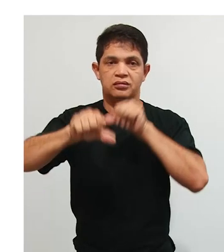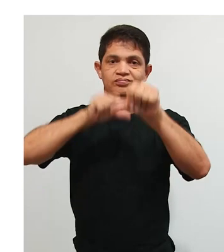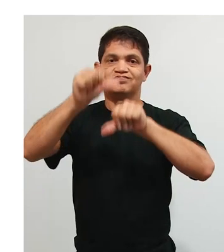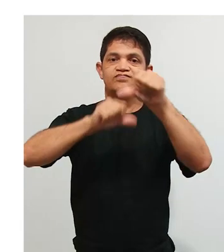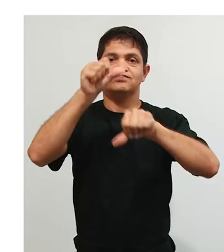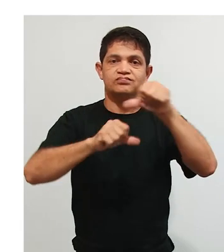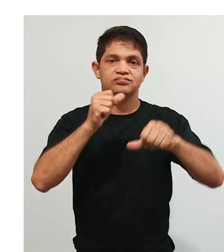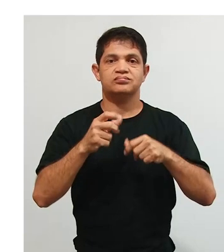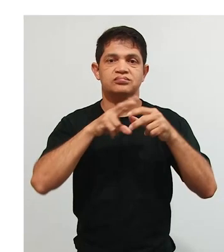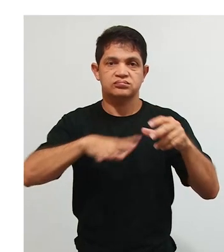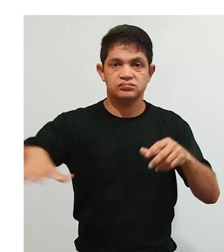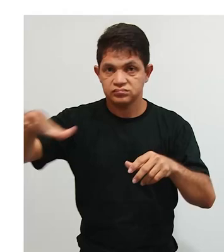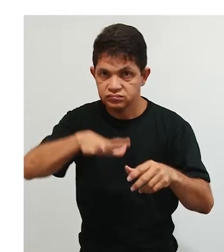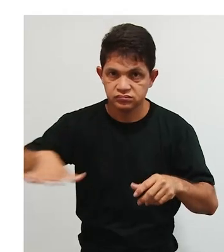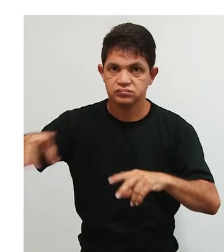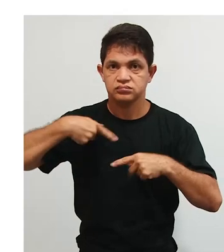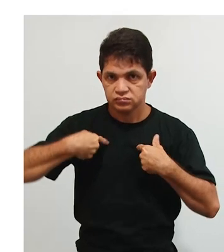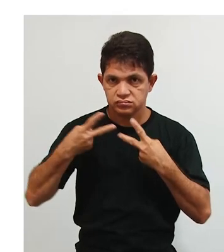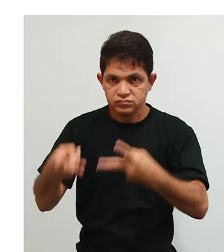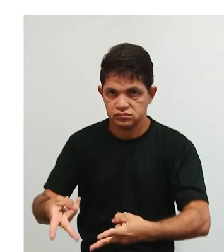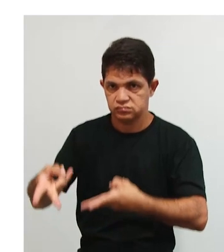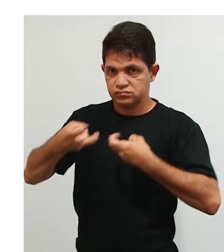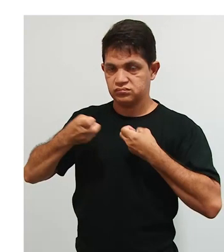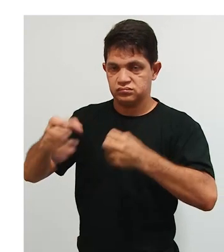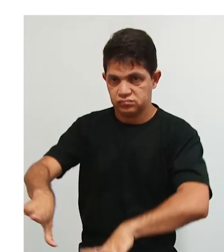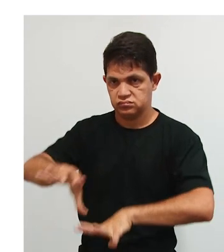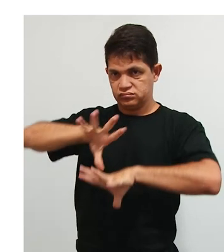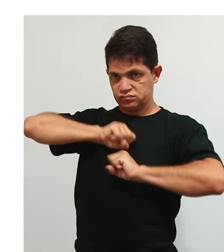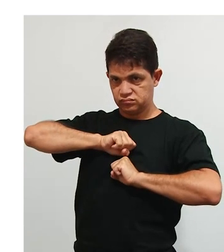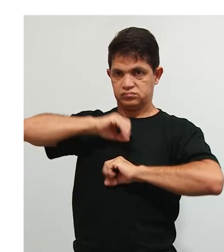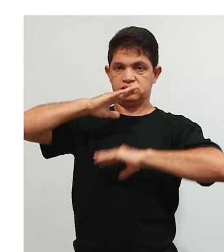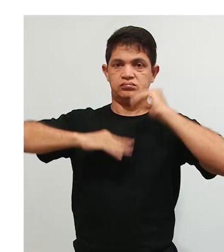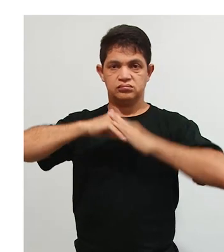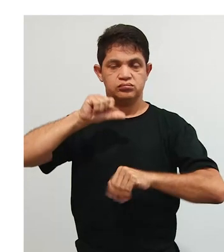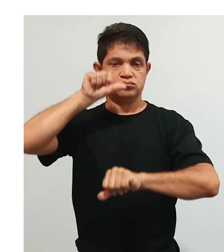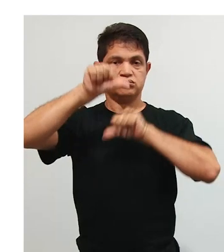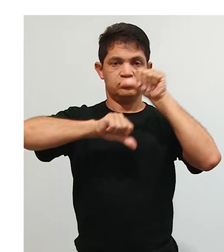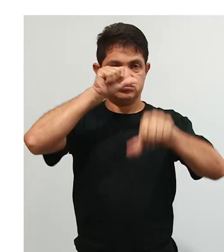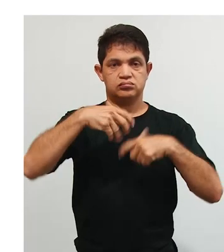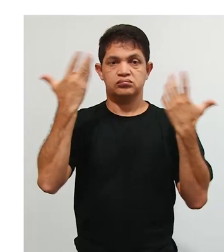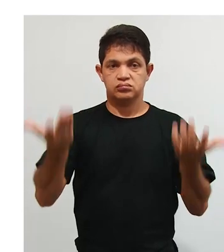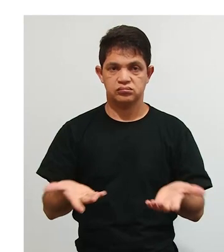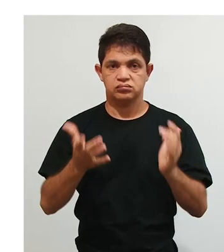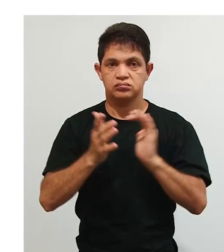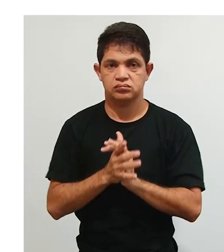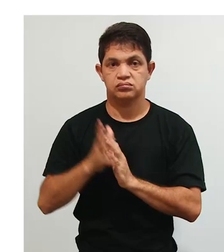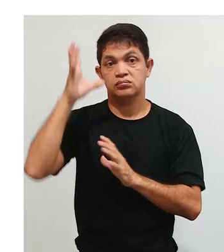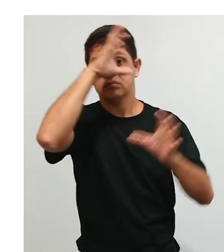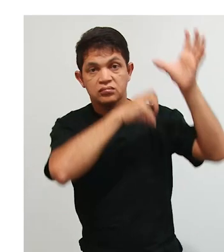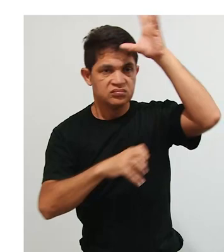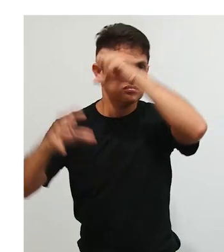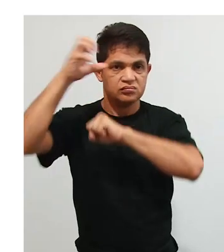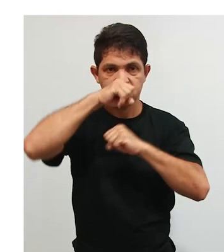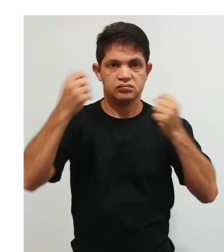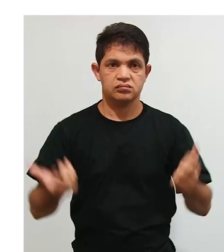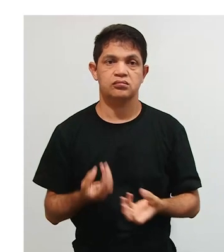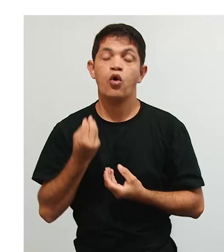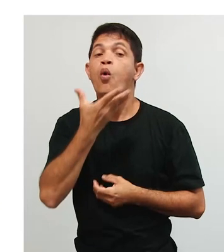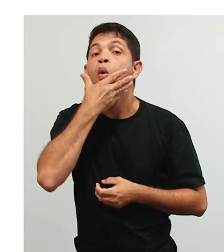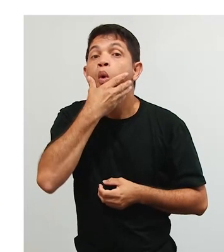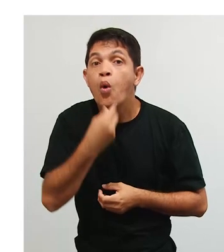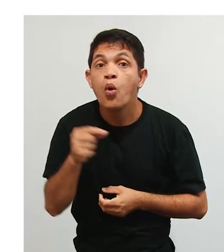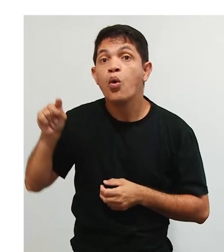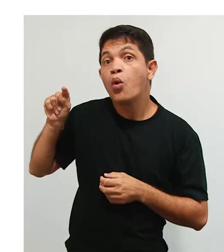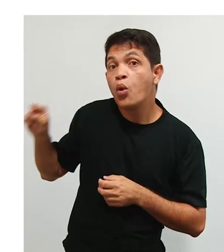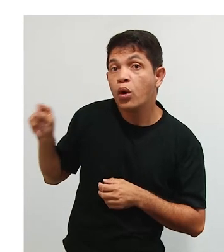ambiente. É a partir do ambiente que eu vou me tornar homem, que eu vou me tornar um ser, que eu vou aprender. O homem